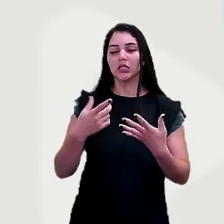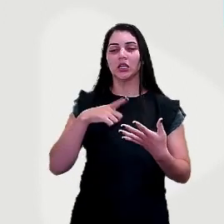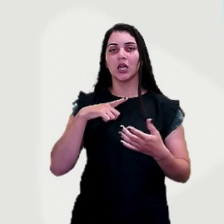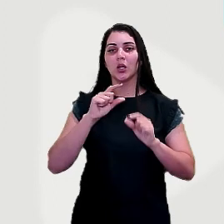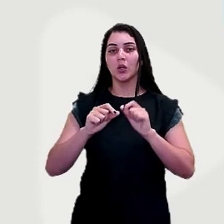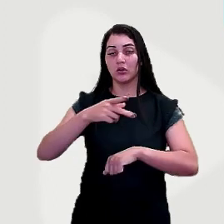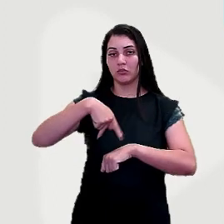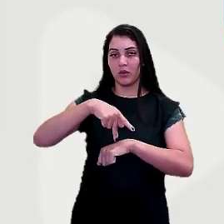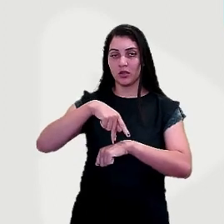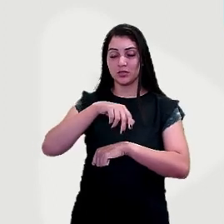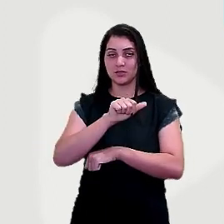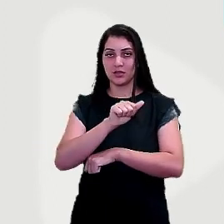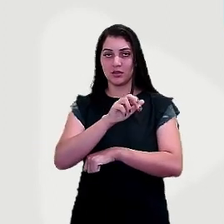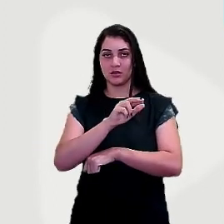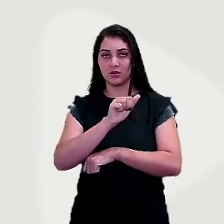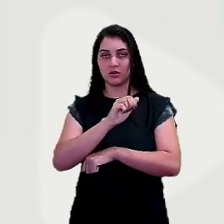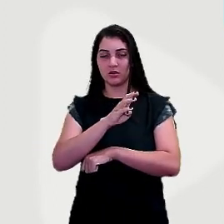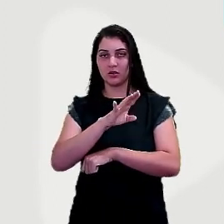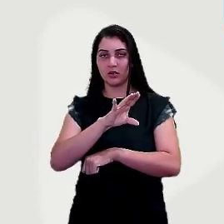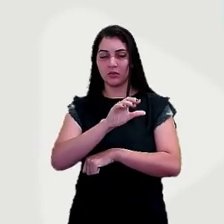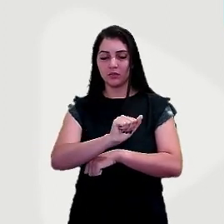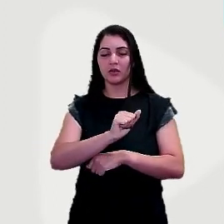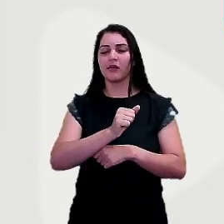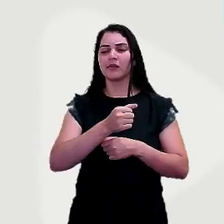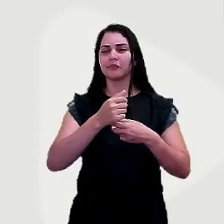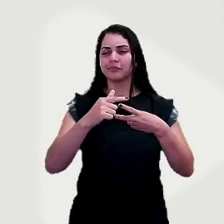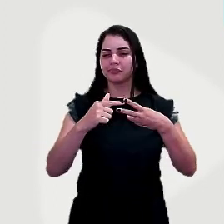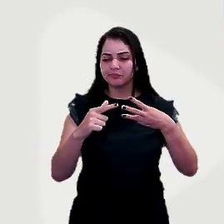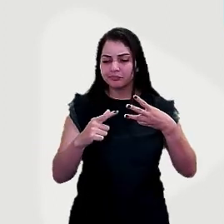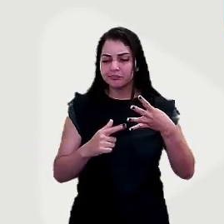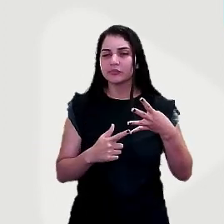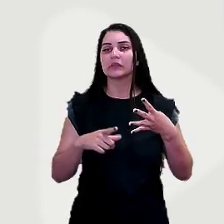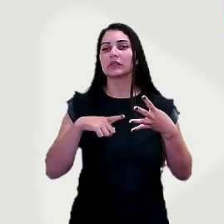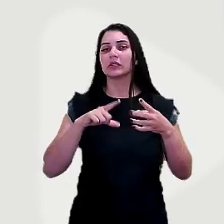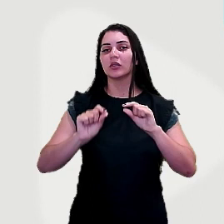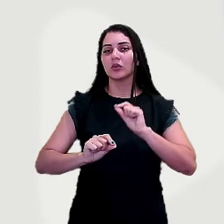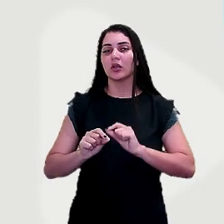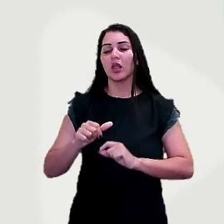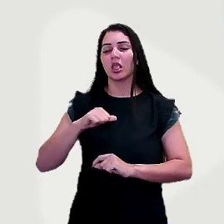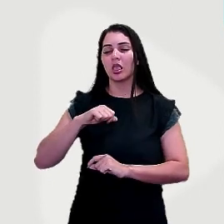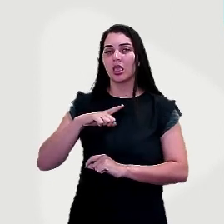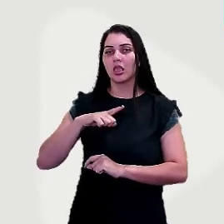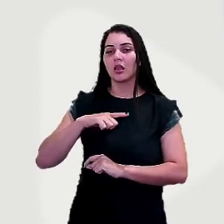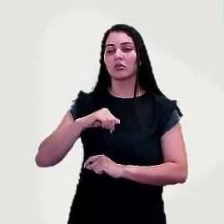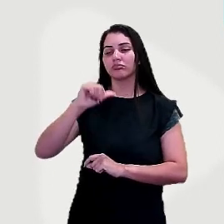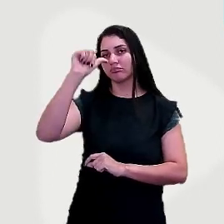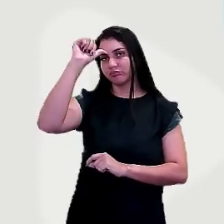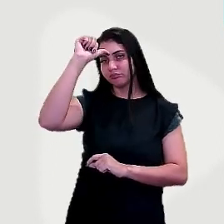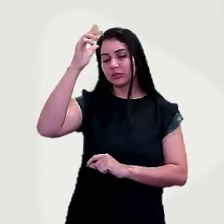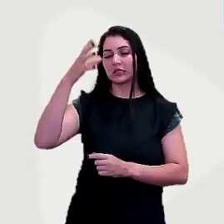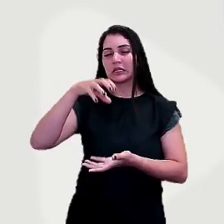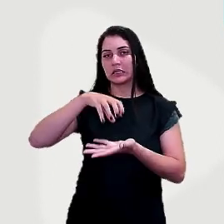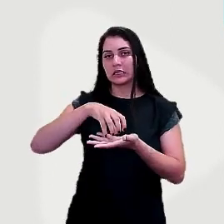Arábica, como Arábia Saudita, Iêmia, Ormã, e as ilhas Filipinas, o Japão,